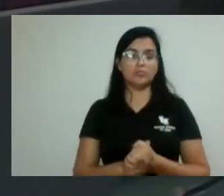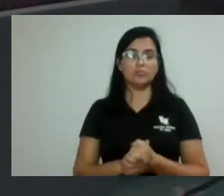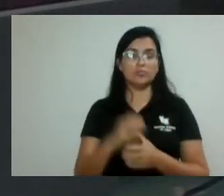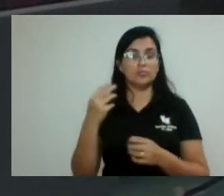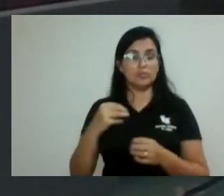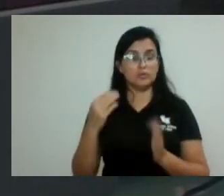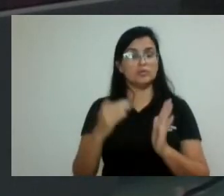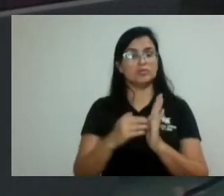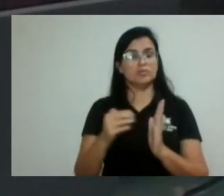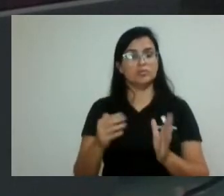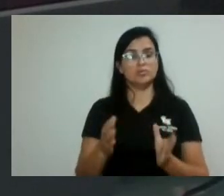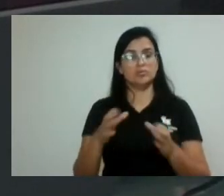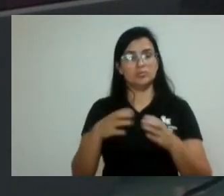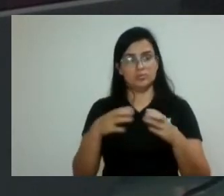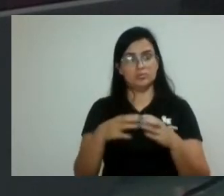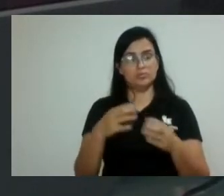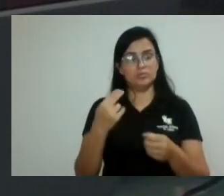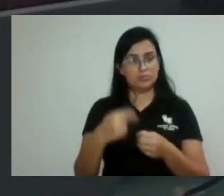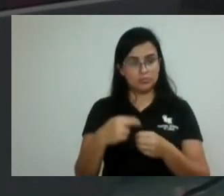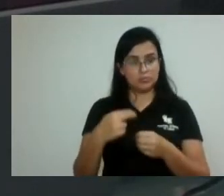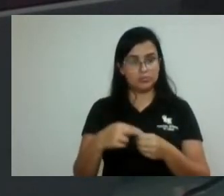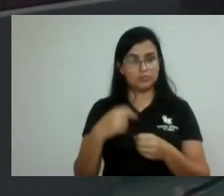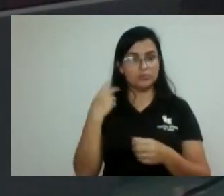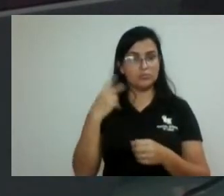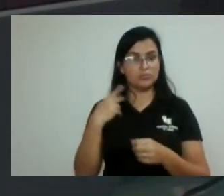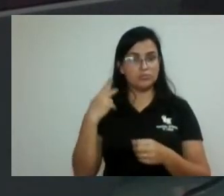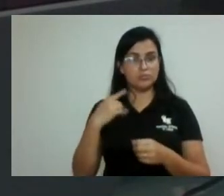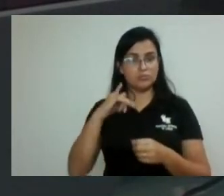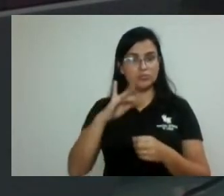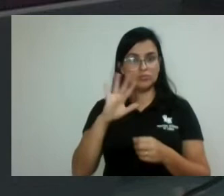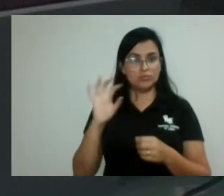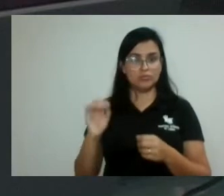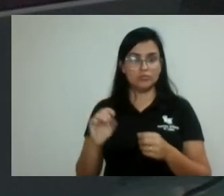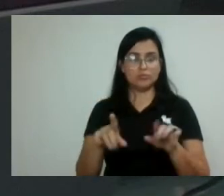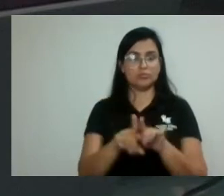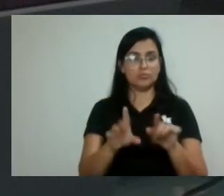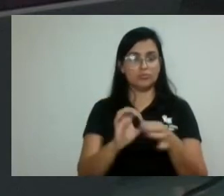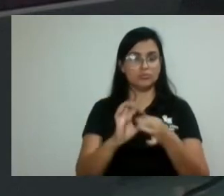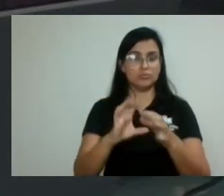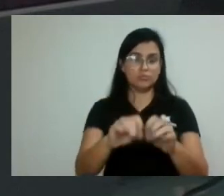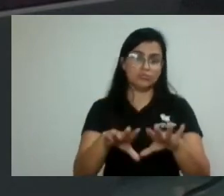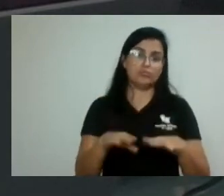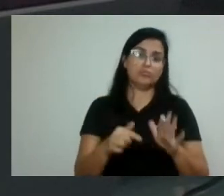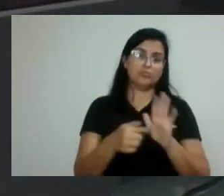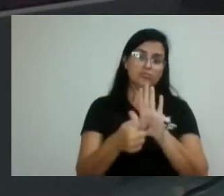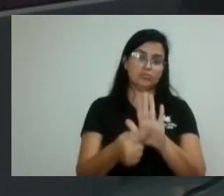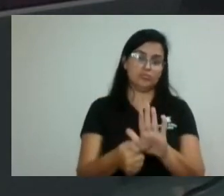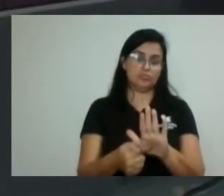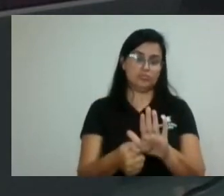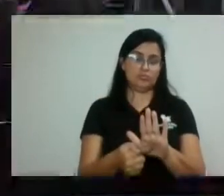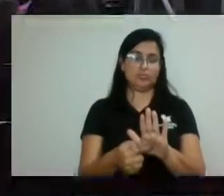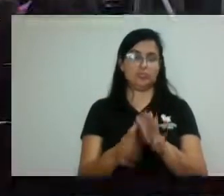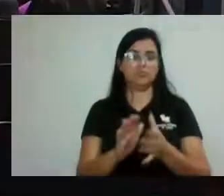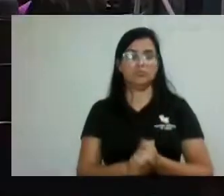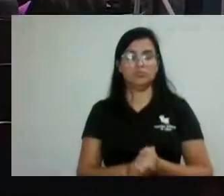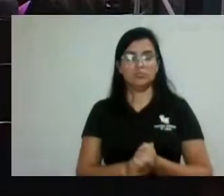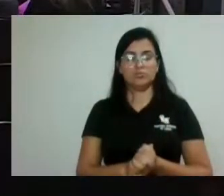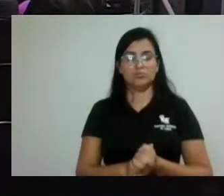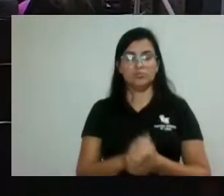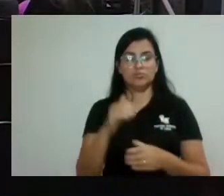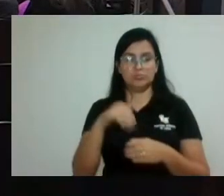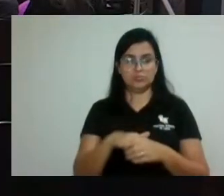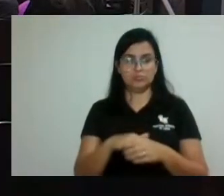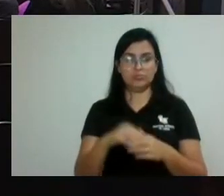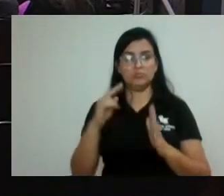urbanismo, vereador João Wagner Antonell, também libera para o plenário, onde manifestará seu voto. Tem lido os pareceres, senhor presidente.